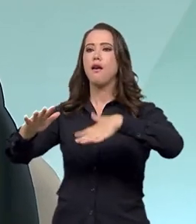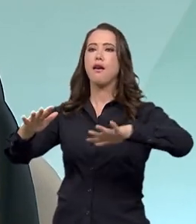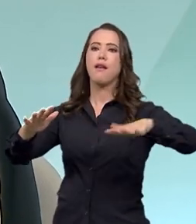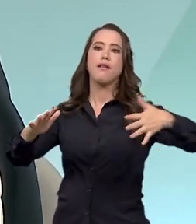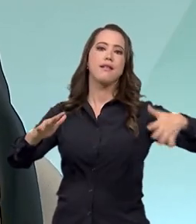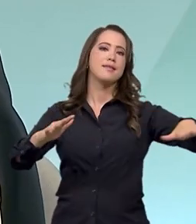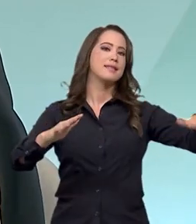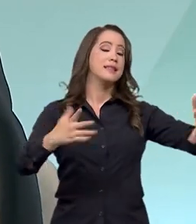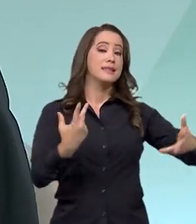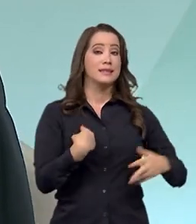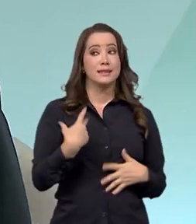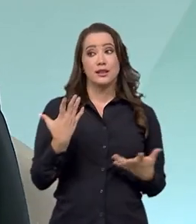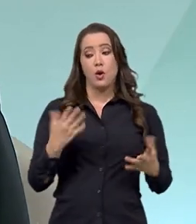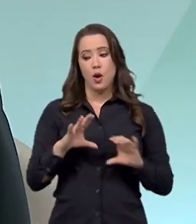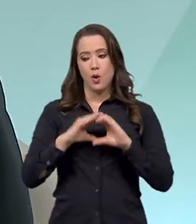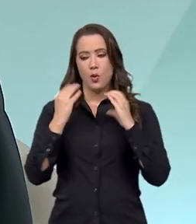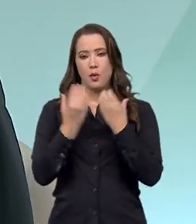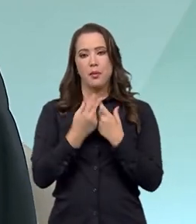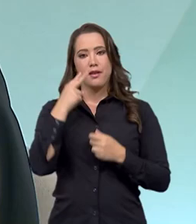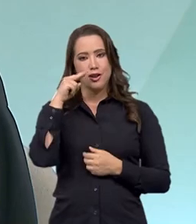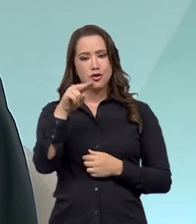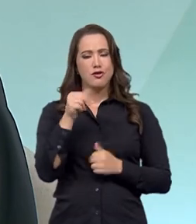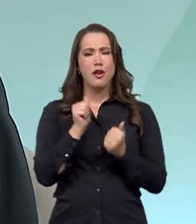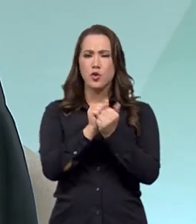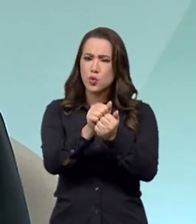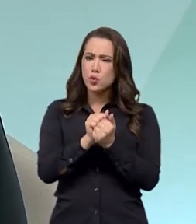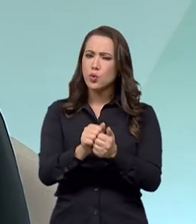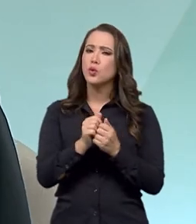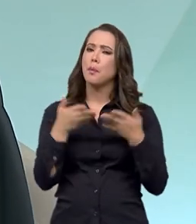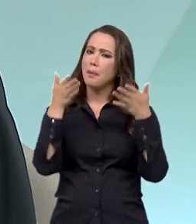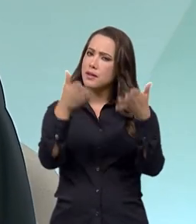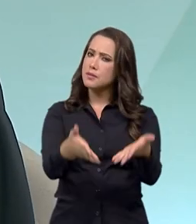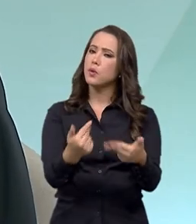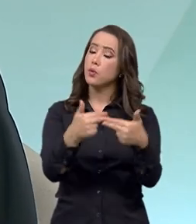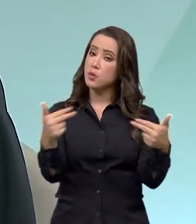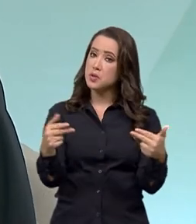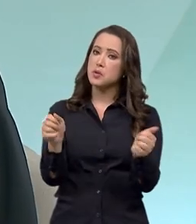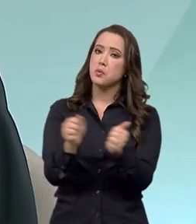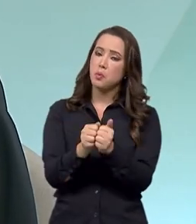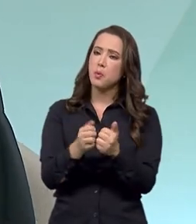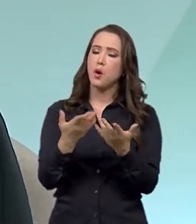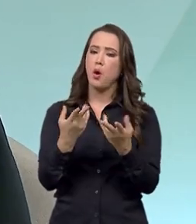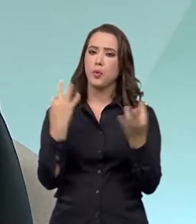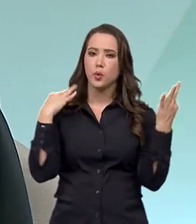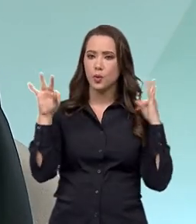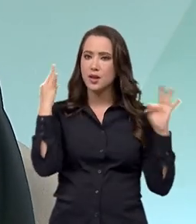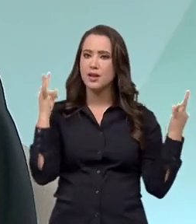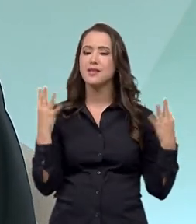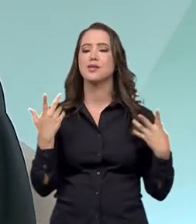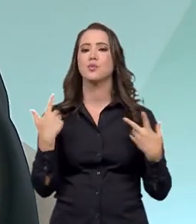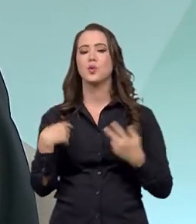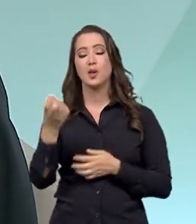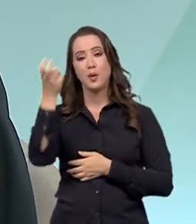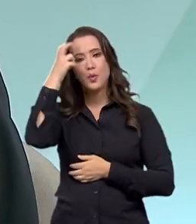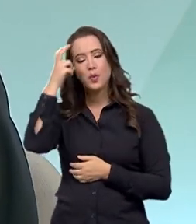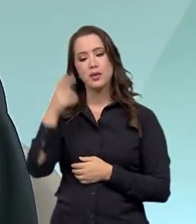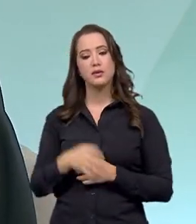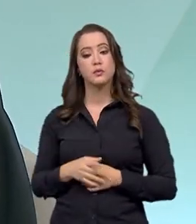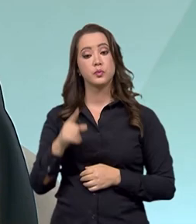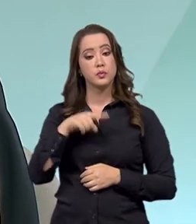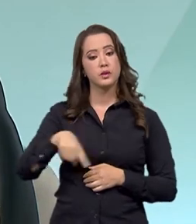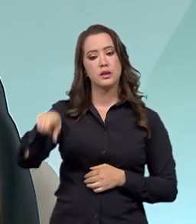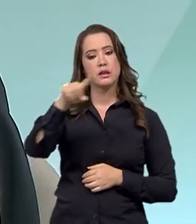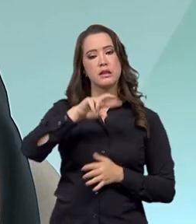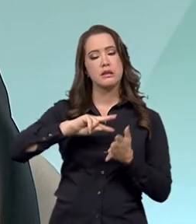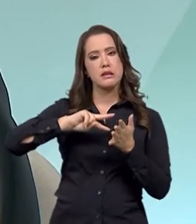vê, realmente, a comunidade podendo ser apropriado bem como um equipamento turístico, um equipamento cultural. Então, é nesse